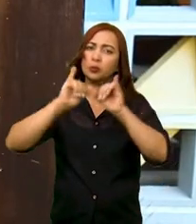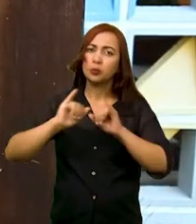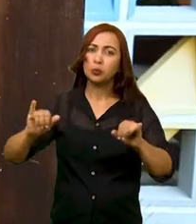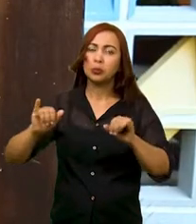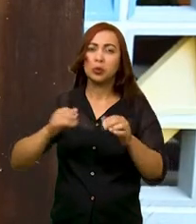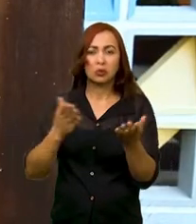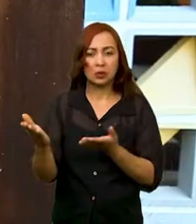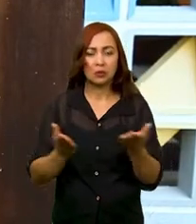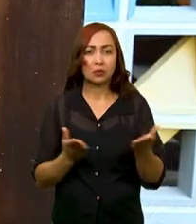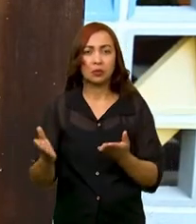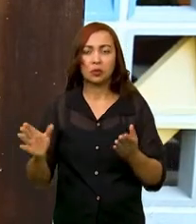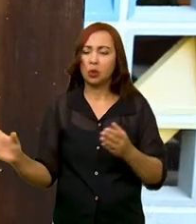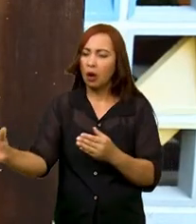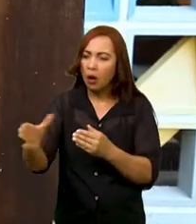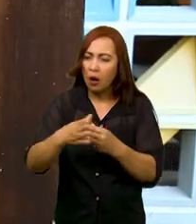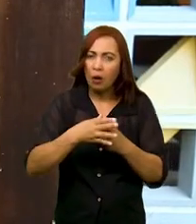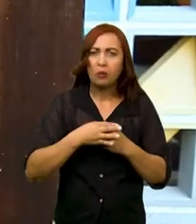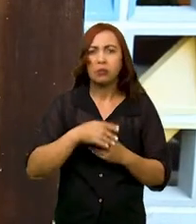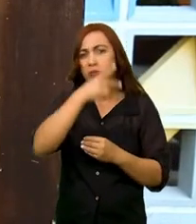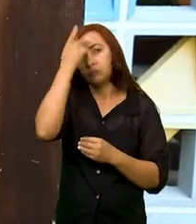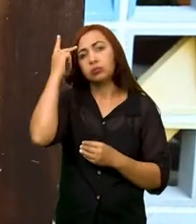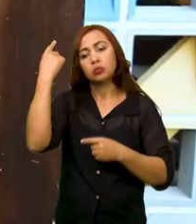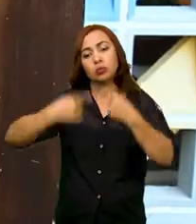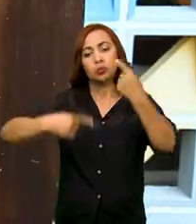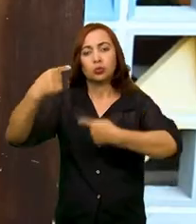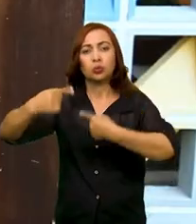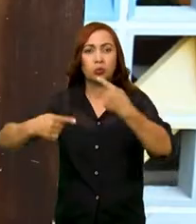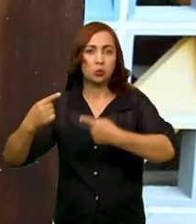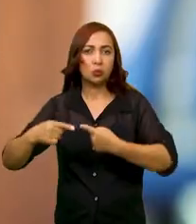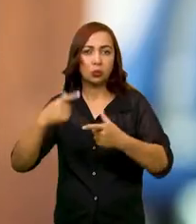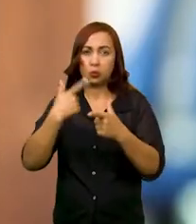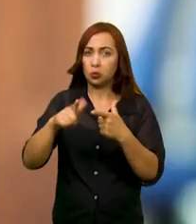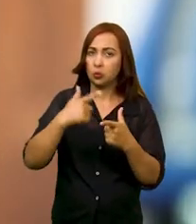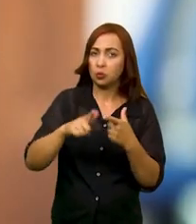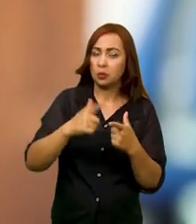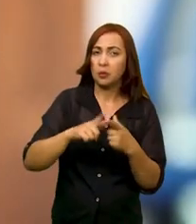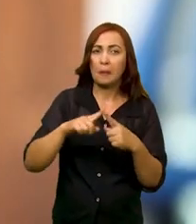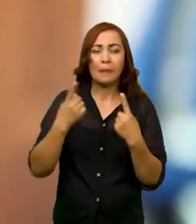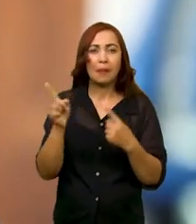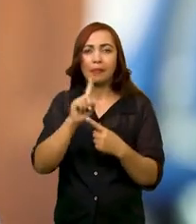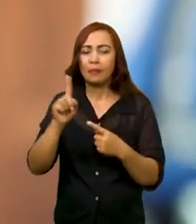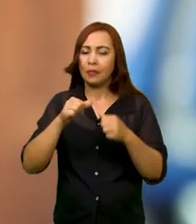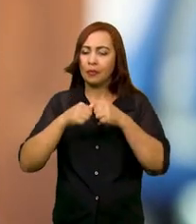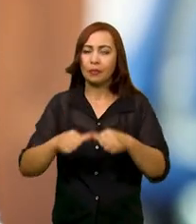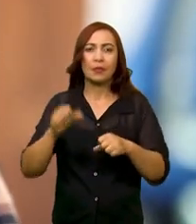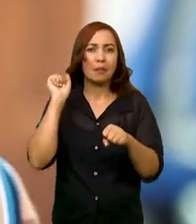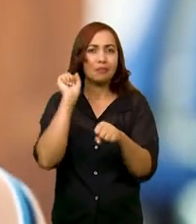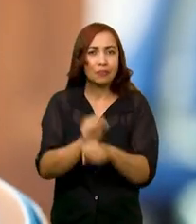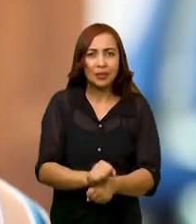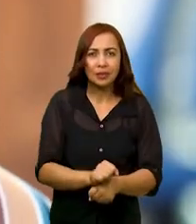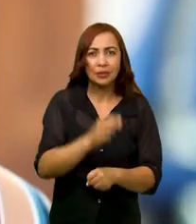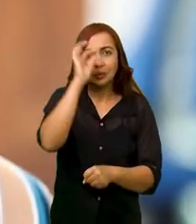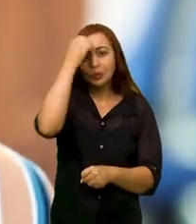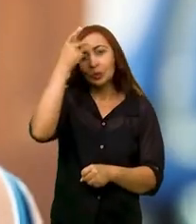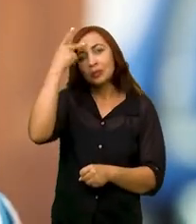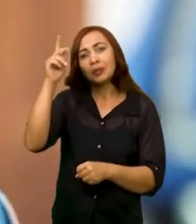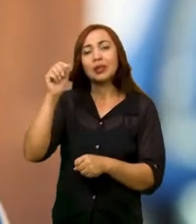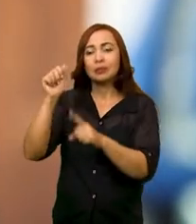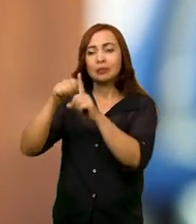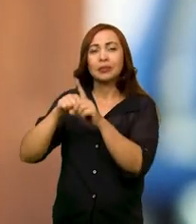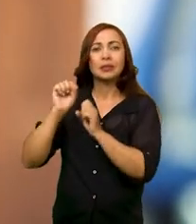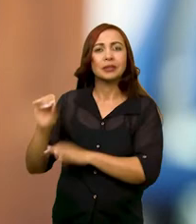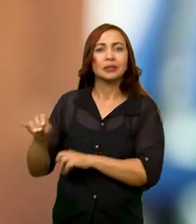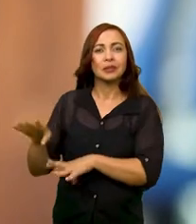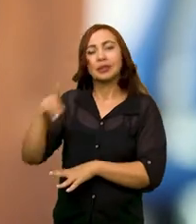essas pessoas, que discutem essas questões, mas que não fique parado, restrito ao Setembro